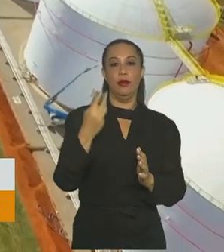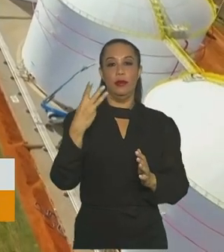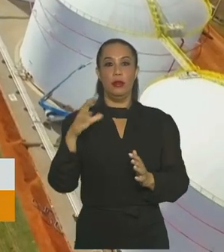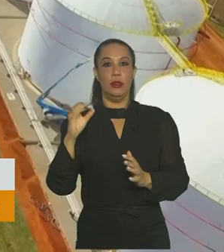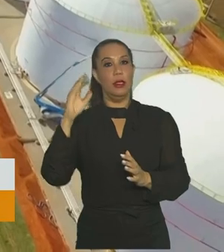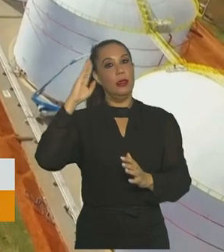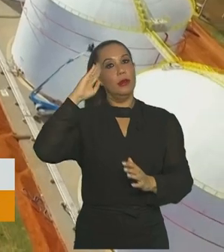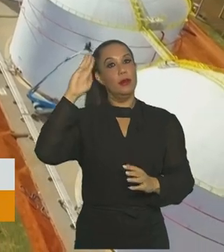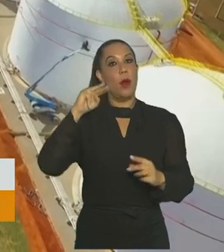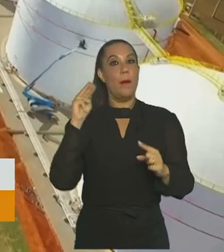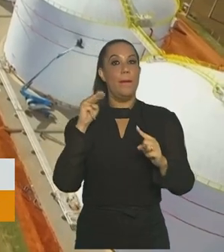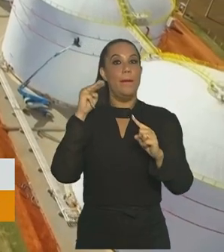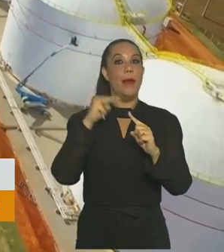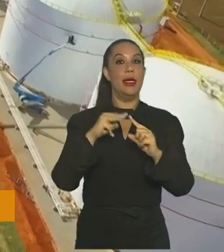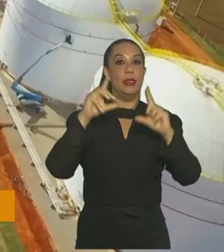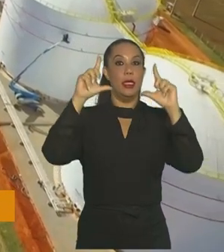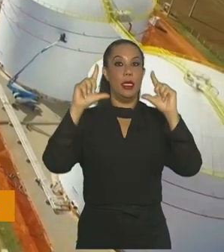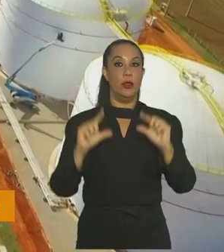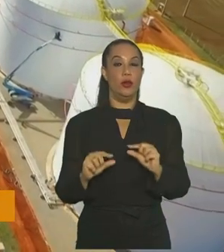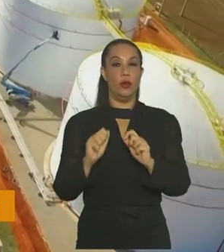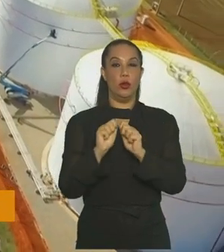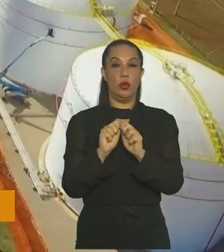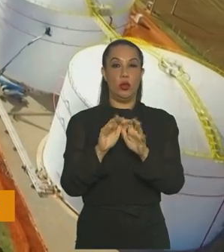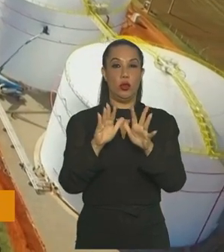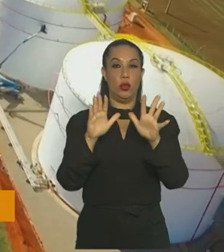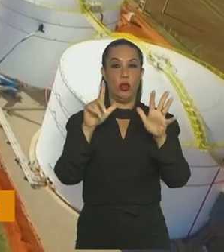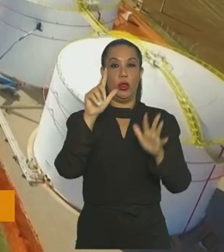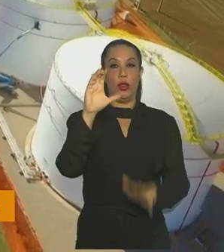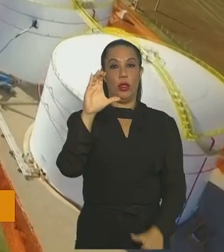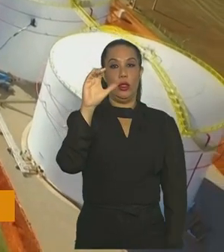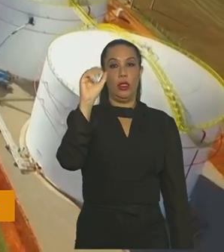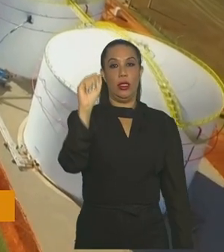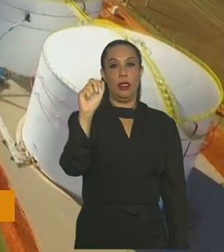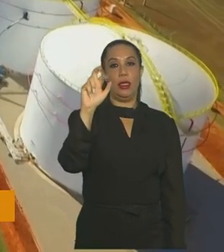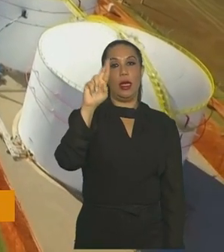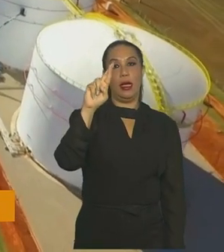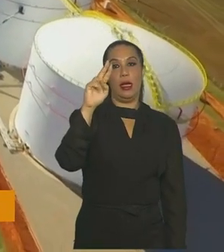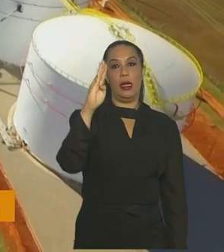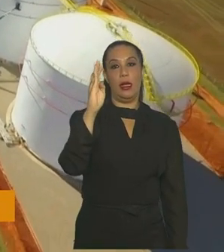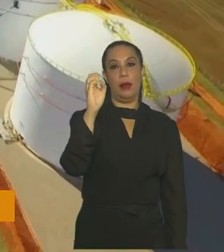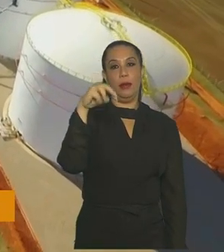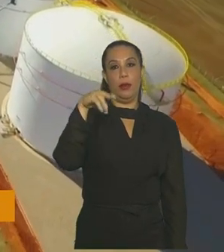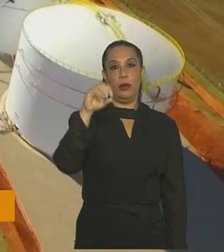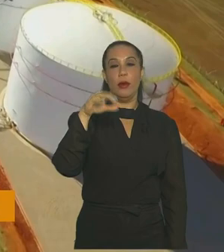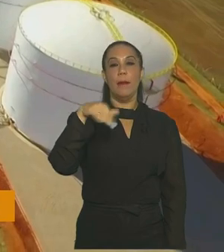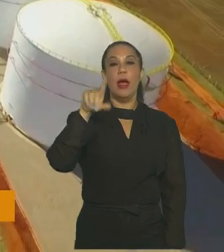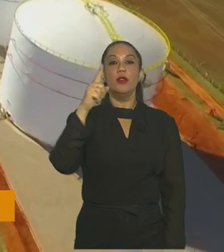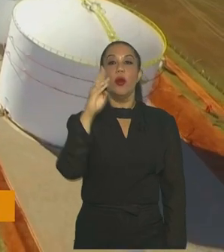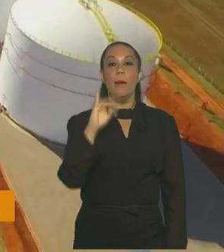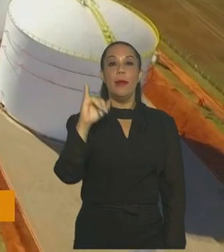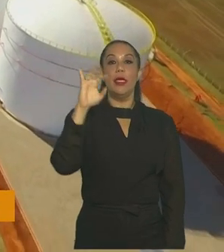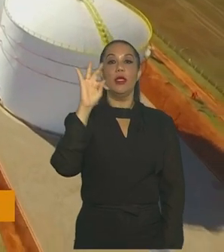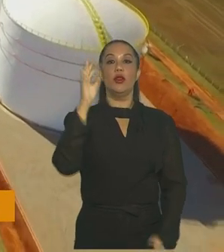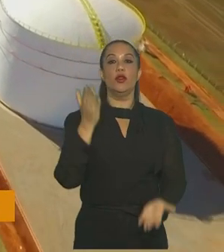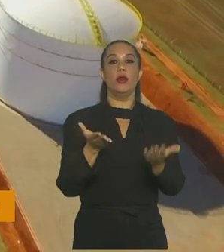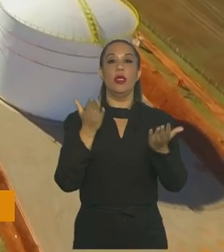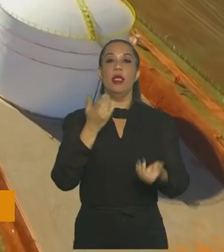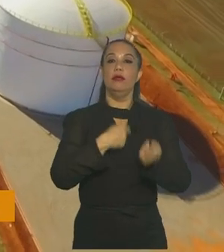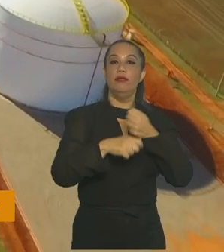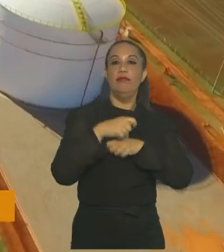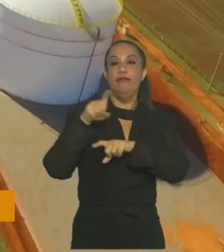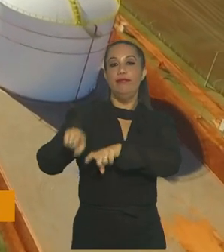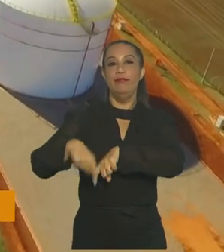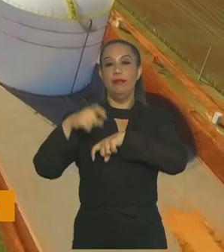principal meta é reduzir a emissão de carbono em mais de um bilhão de toneladas no setor agropecuário